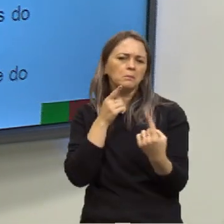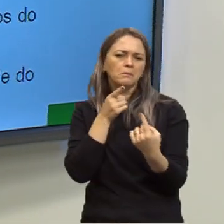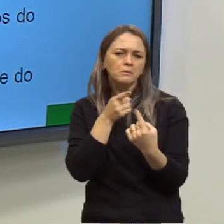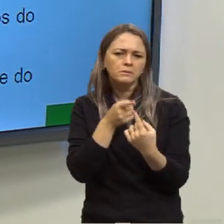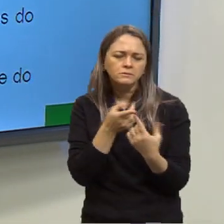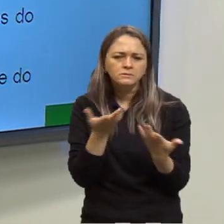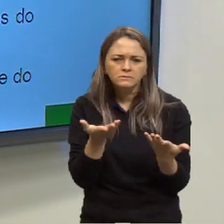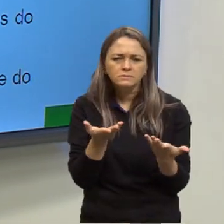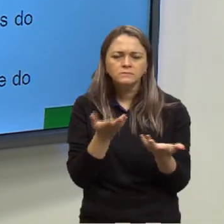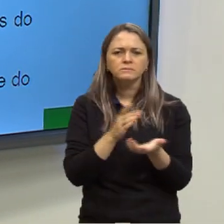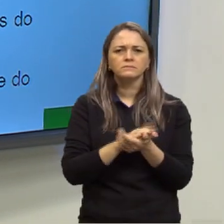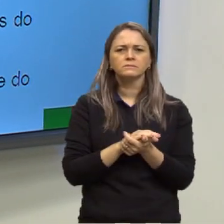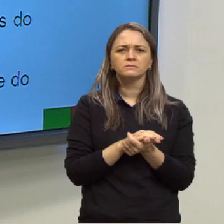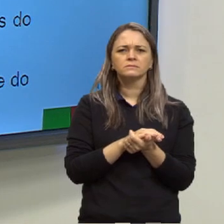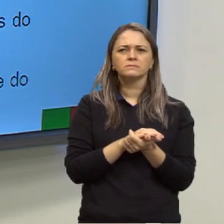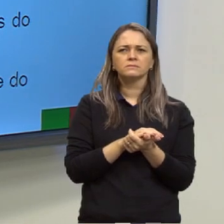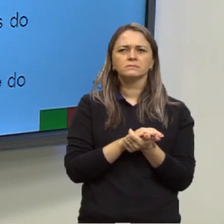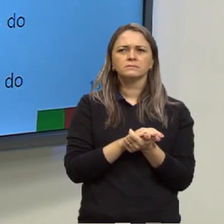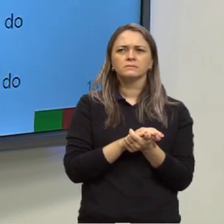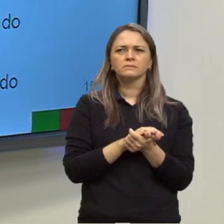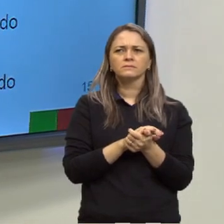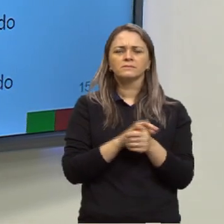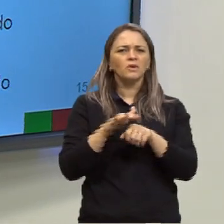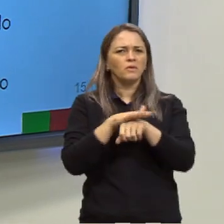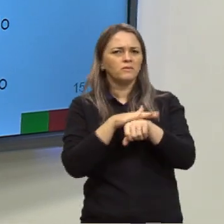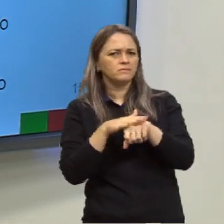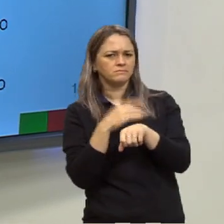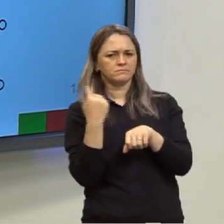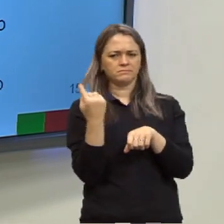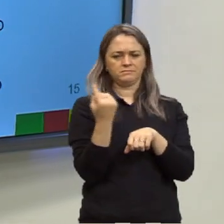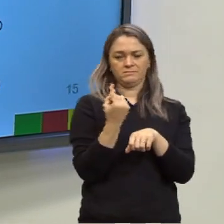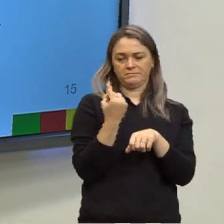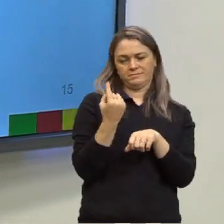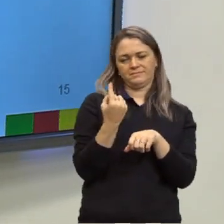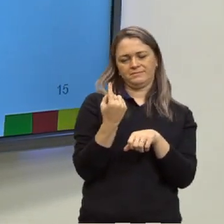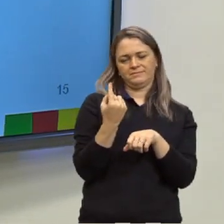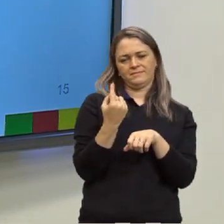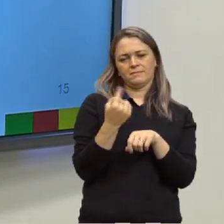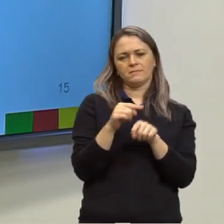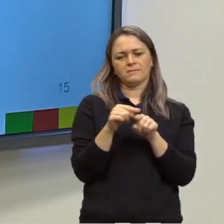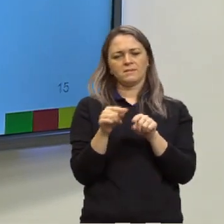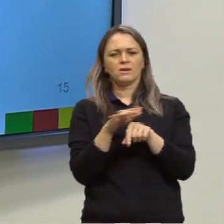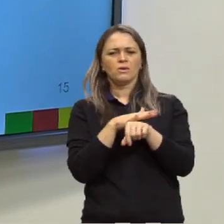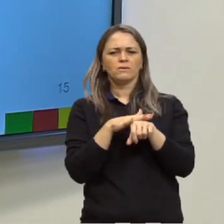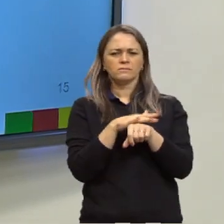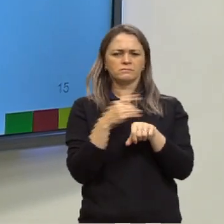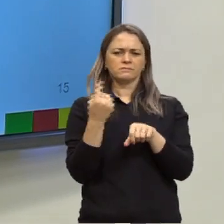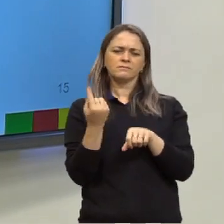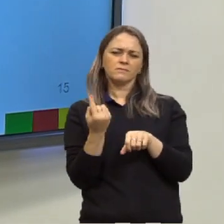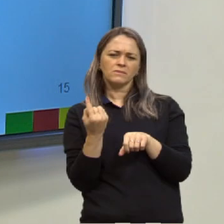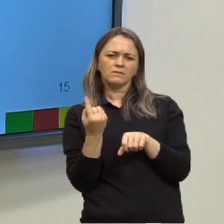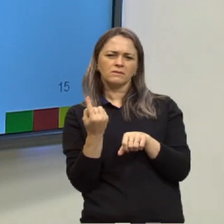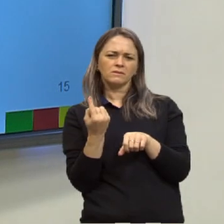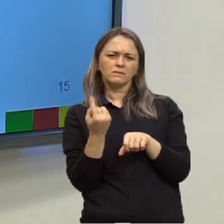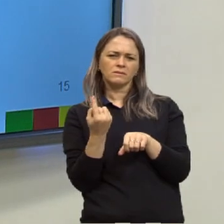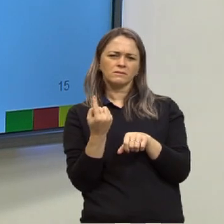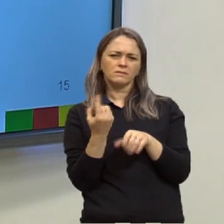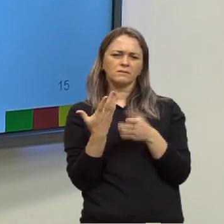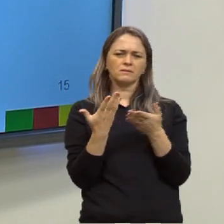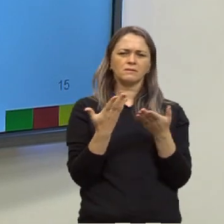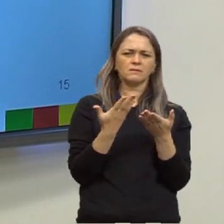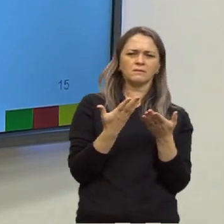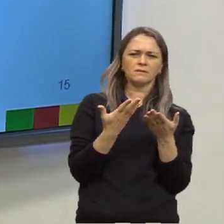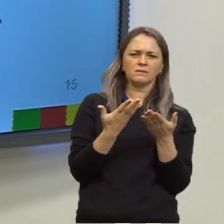princípio, a gente não conversa sozinho. E mesmo que a gente converse sozinho, a gente está conversando de repente